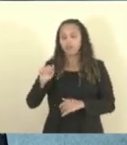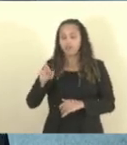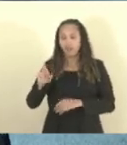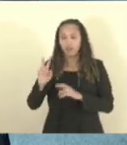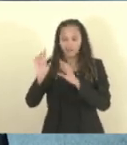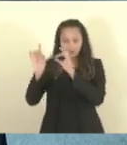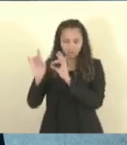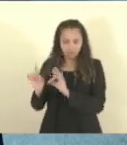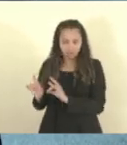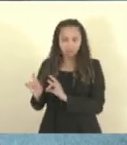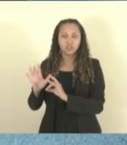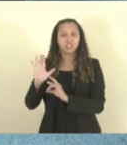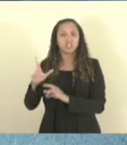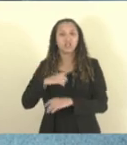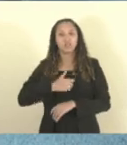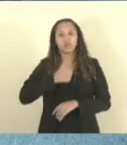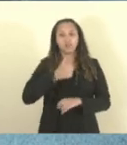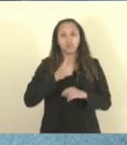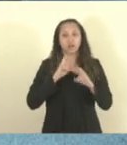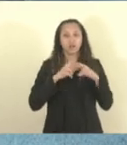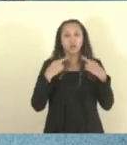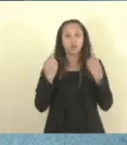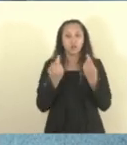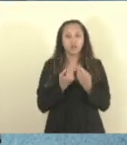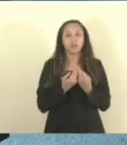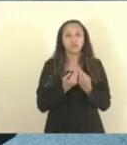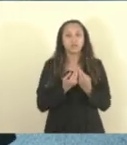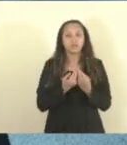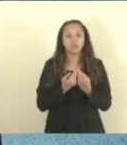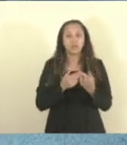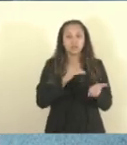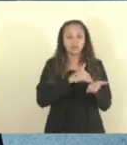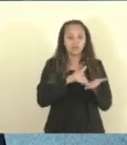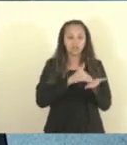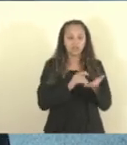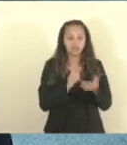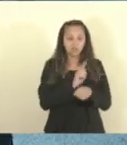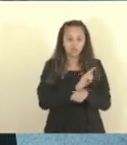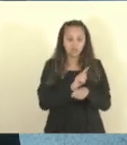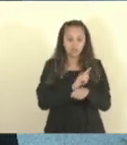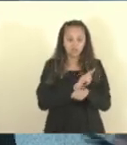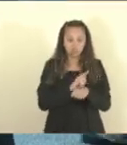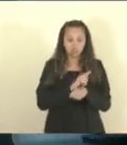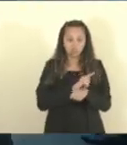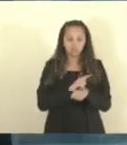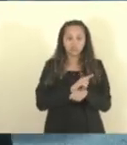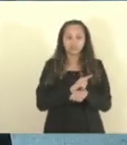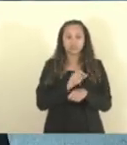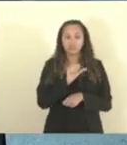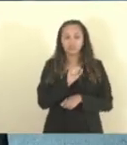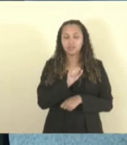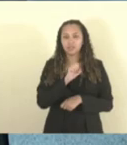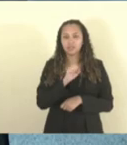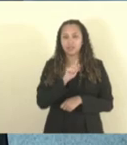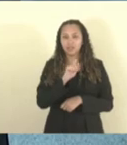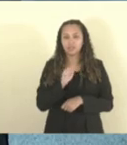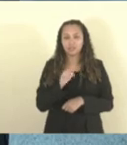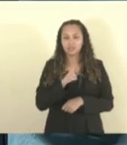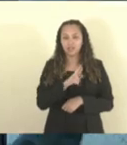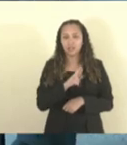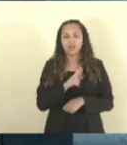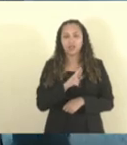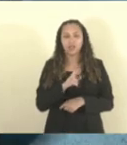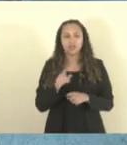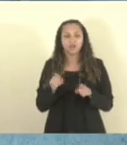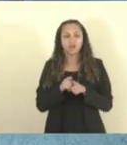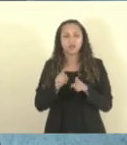já teve uma primeira reunião, deputado capitão Assunção, entre a Secretaria de Gestão, a CGE, o Comando da Polícia Militar e o Comando